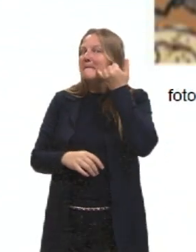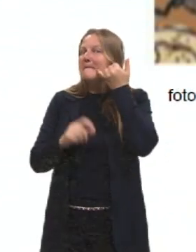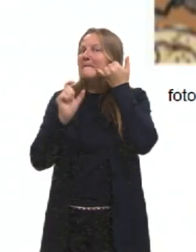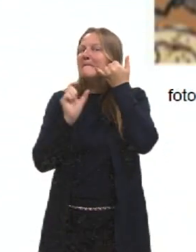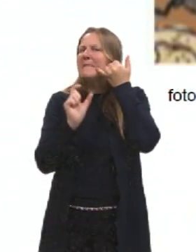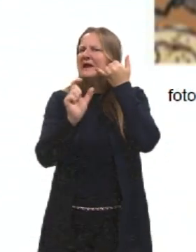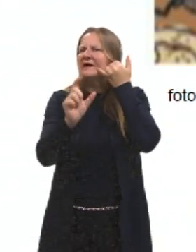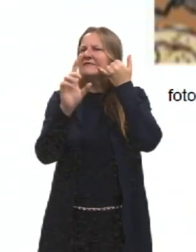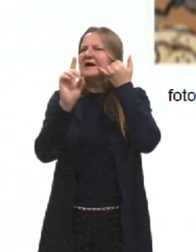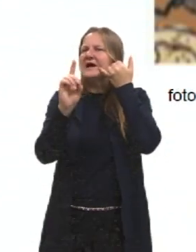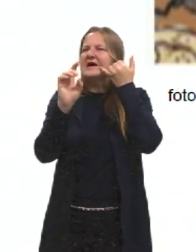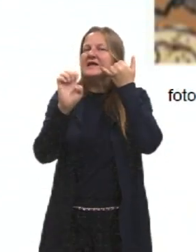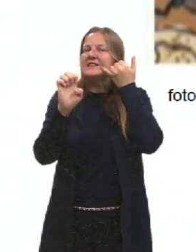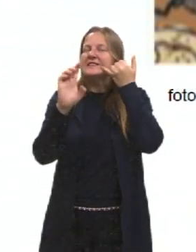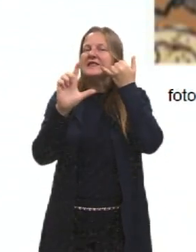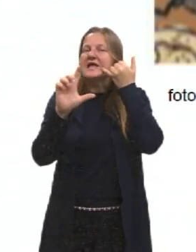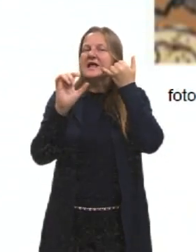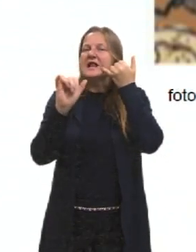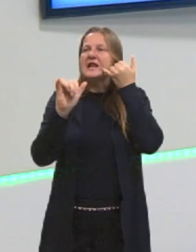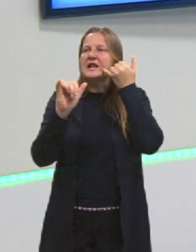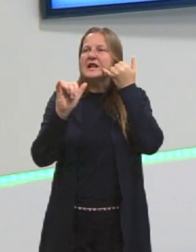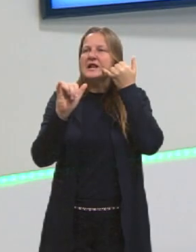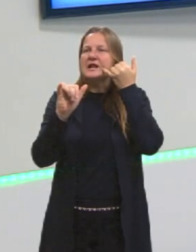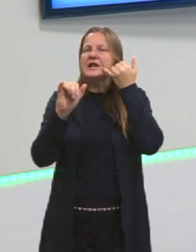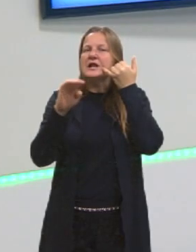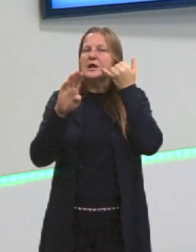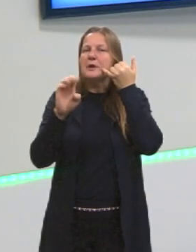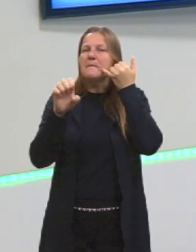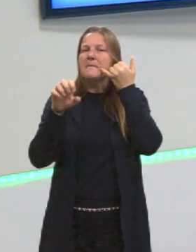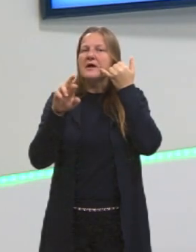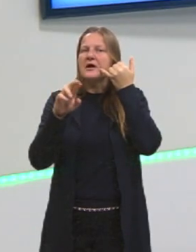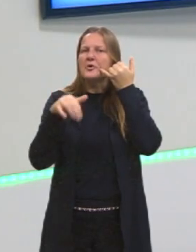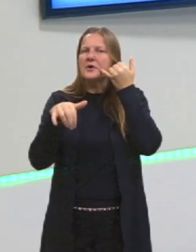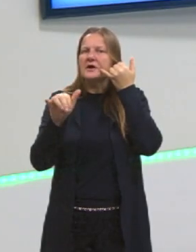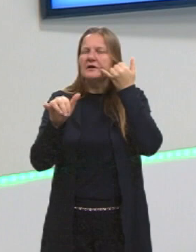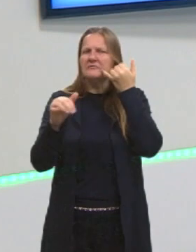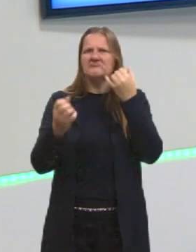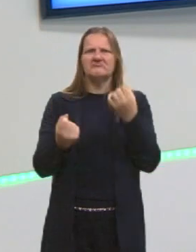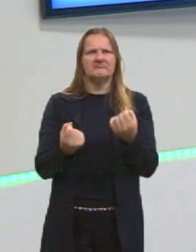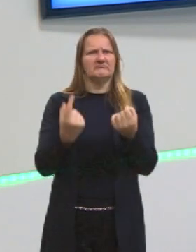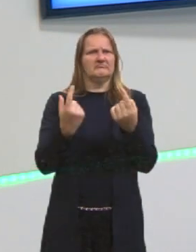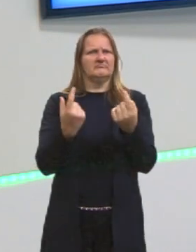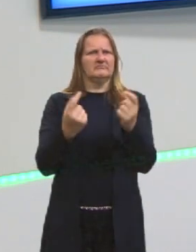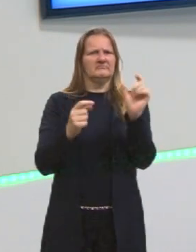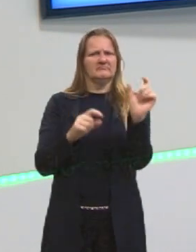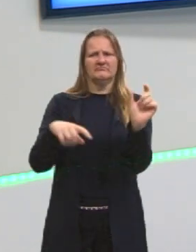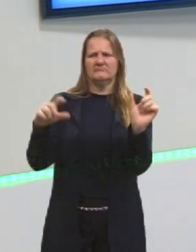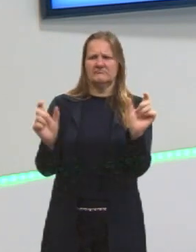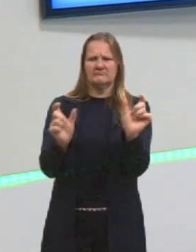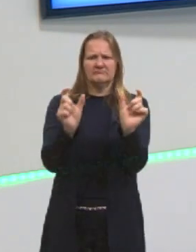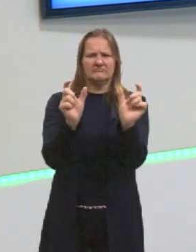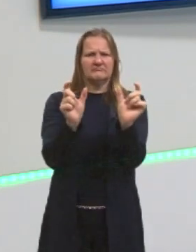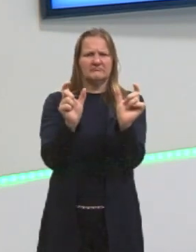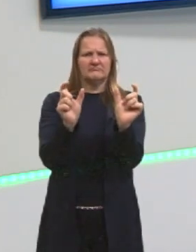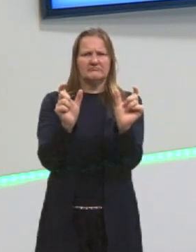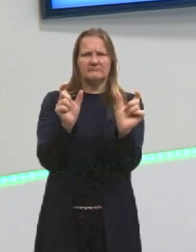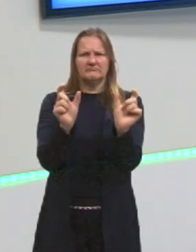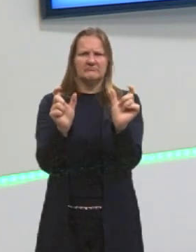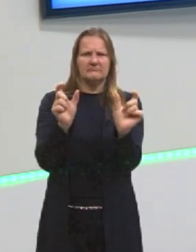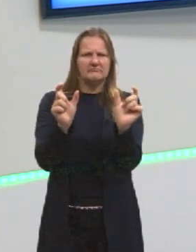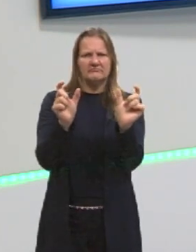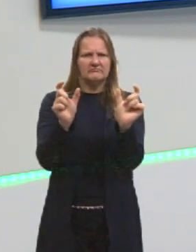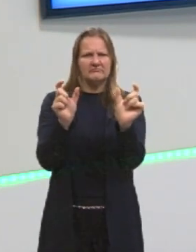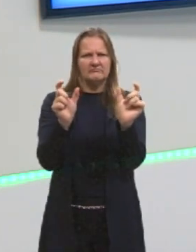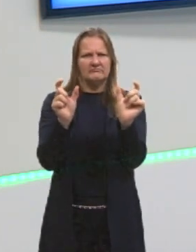Ué, mas delivery, entrega, não é a mesma coisa? Aqui na nossa tirinha a gente tem a ironia